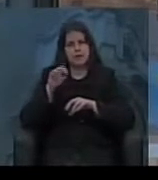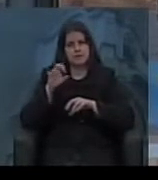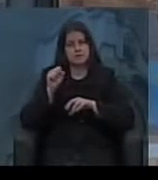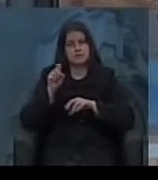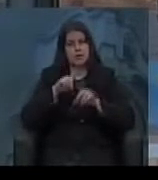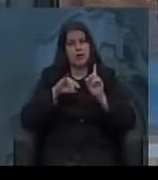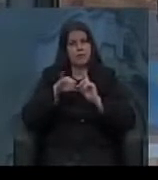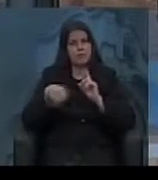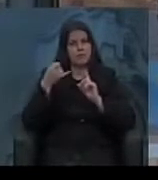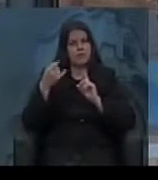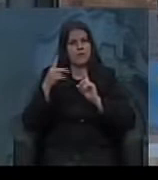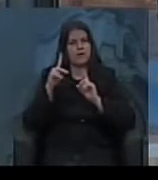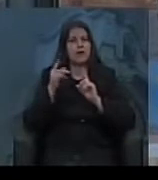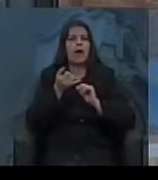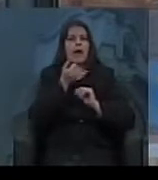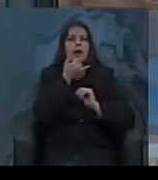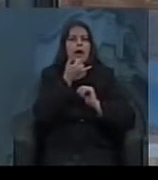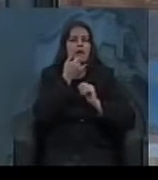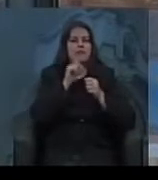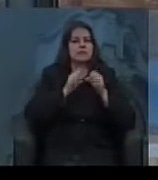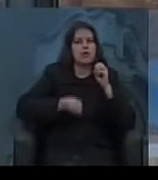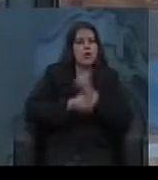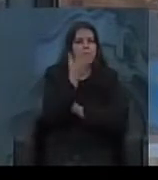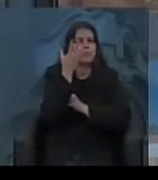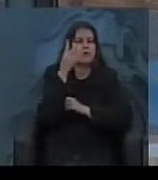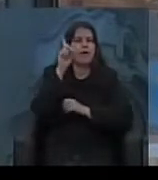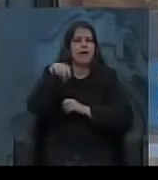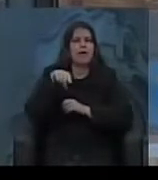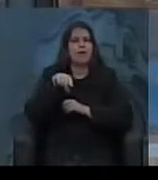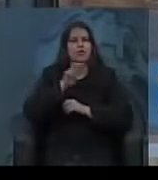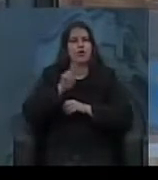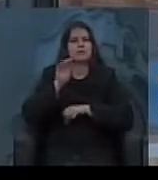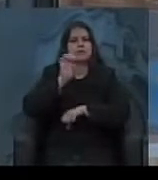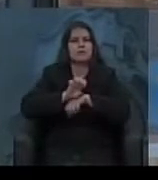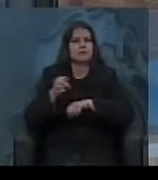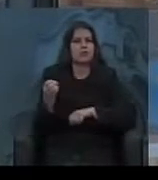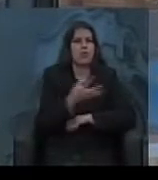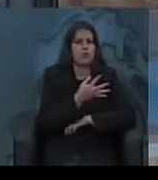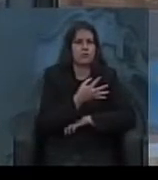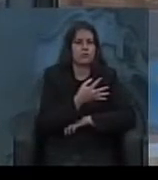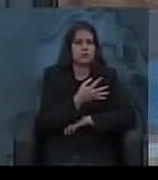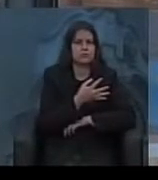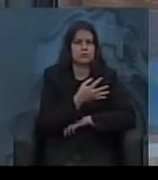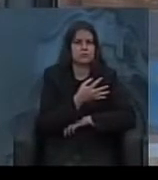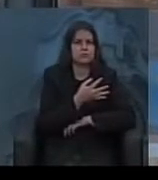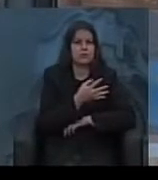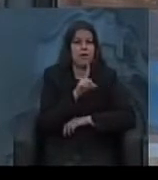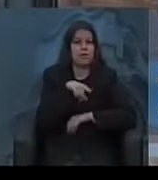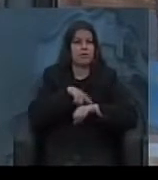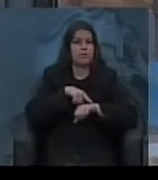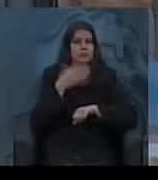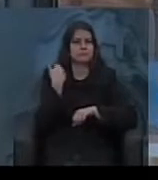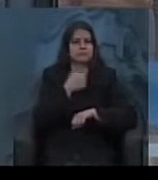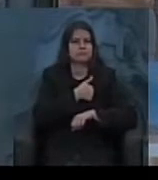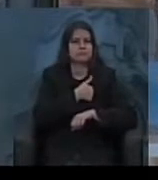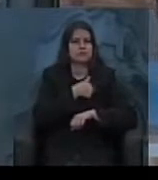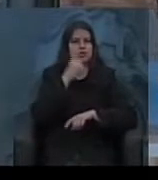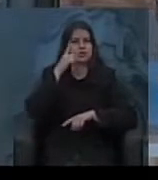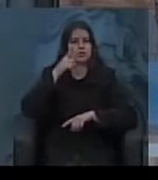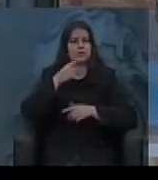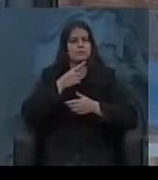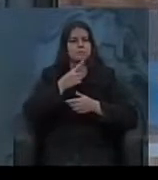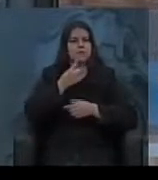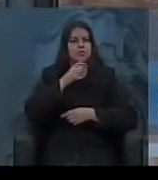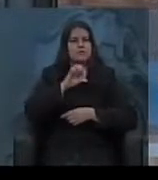certa forma, esse pretexto, dá um golpe que vai se chamar Estado Novo, que vai ser o período ditatorial do Vargas, que vai de